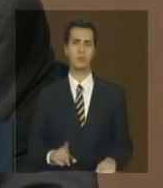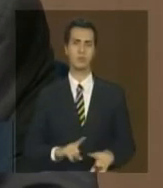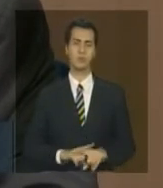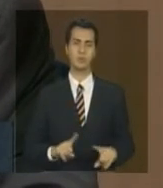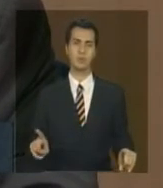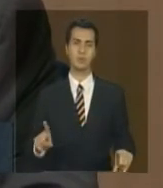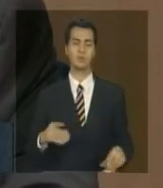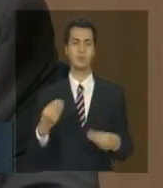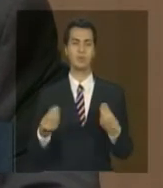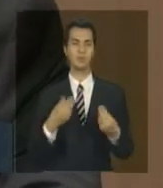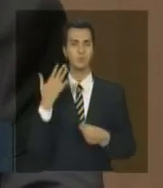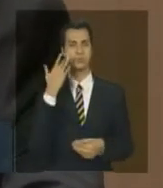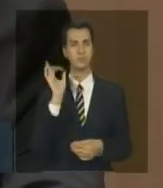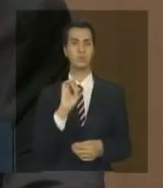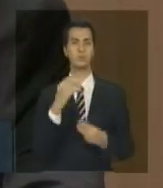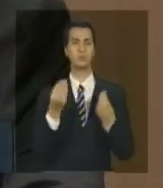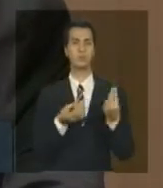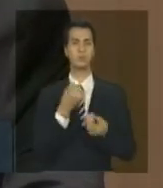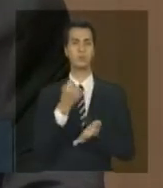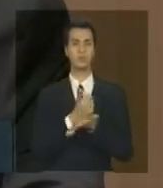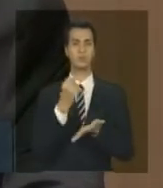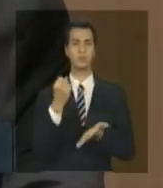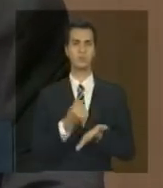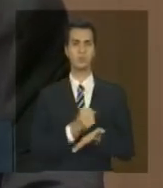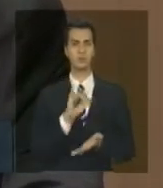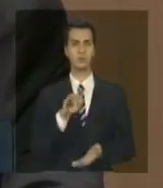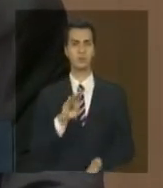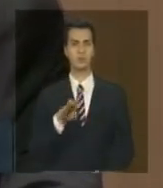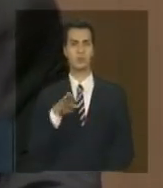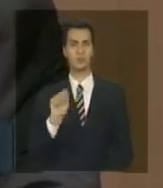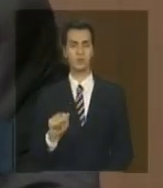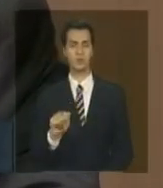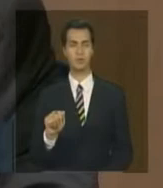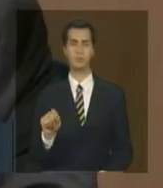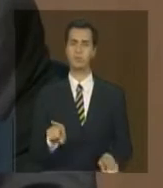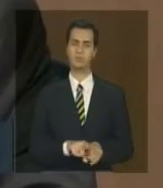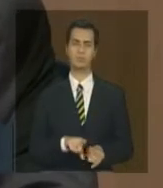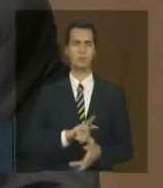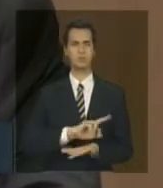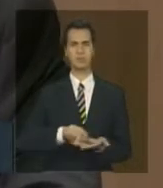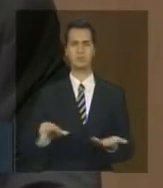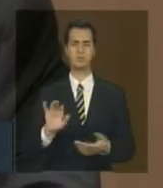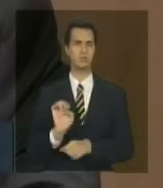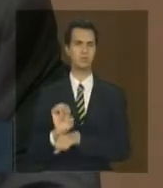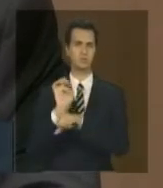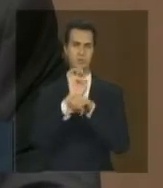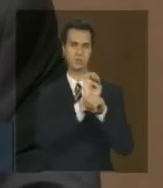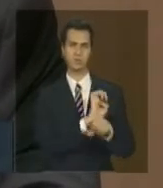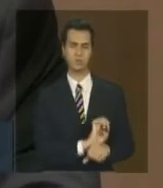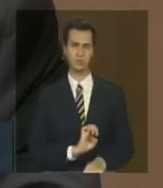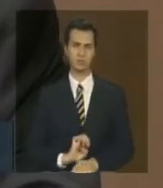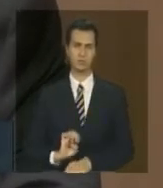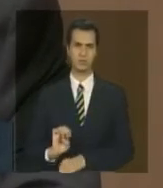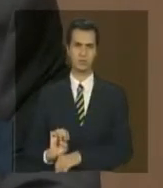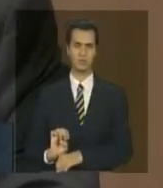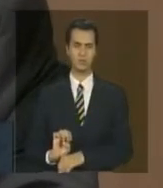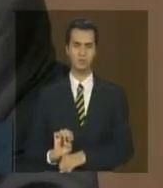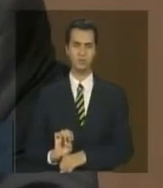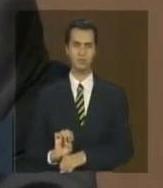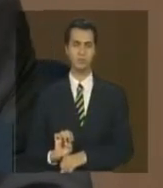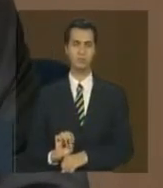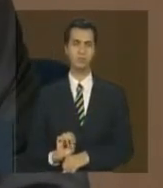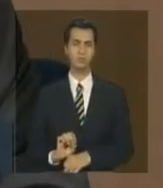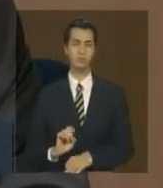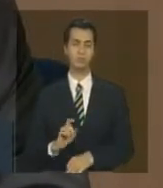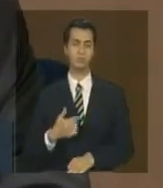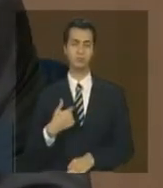autorizações de desmatamento dado não só pelo IBAMA esse nós temos mas para todos os estados das autorizações estaduais não